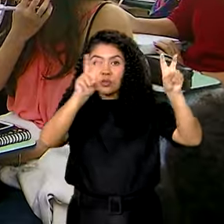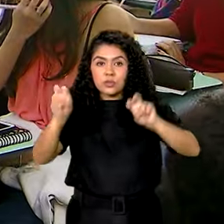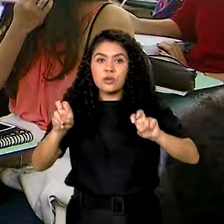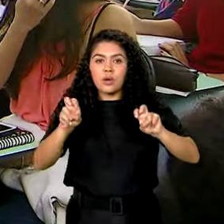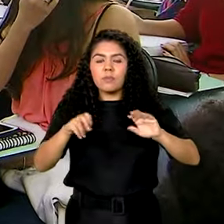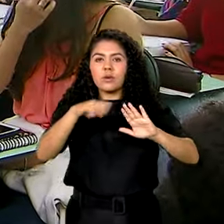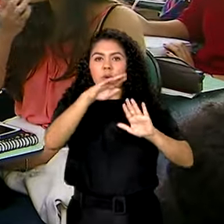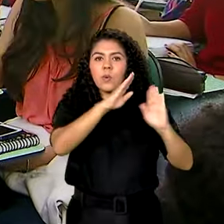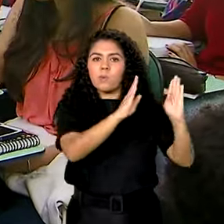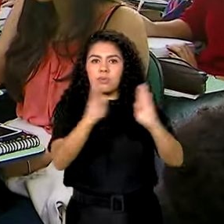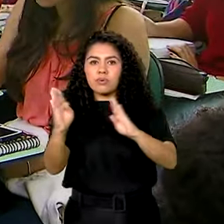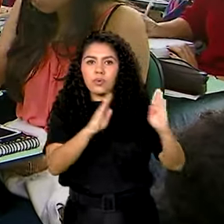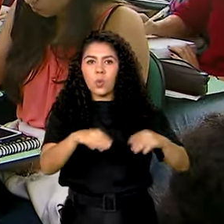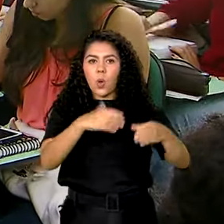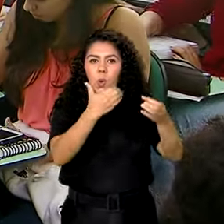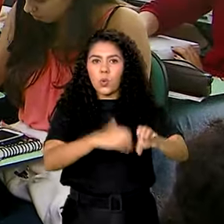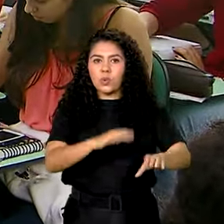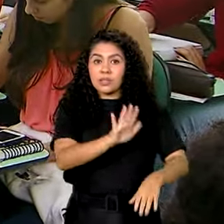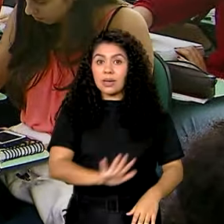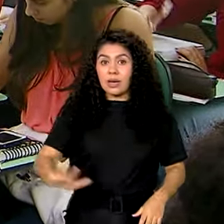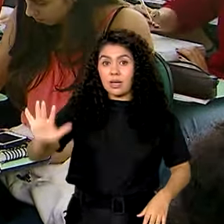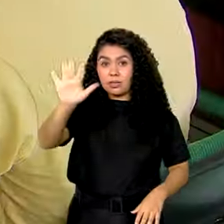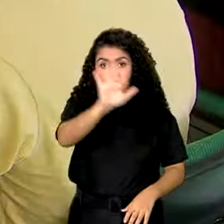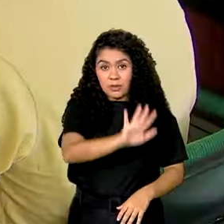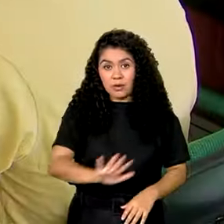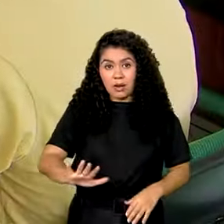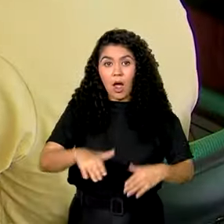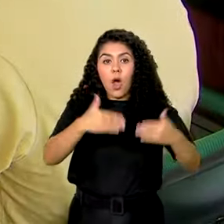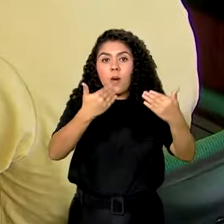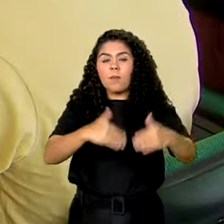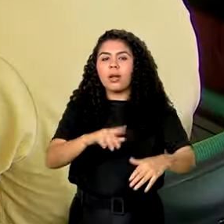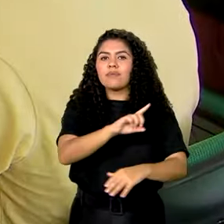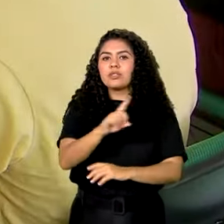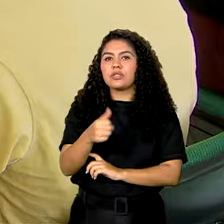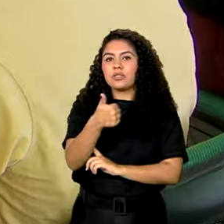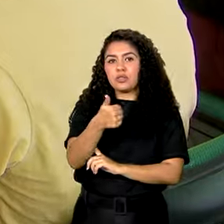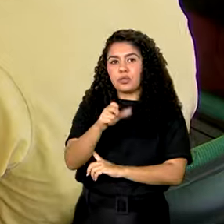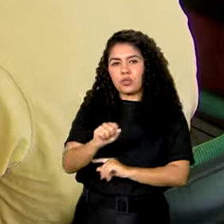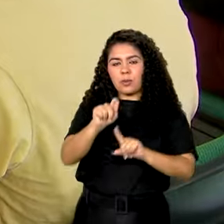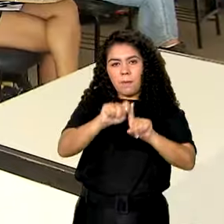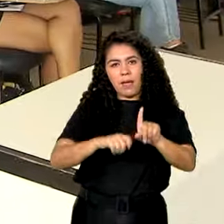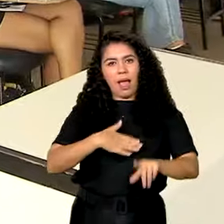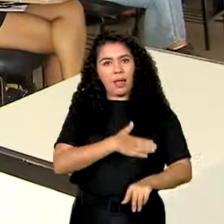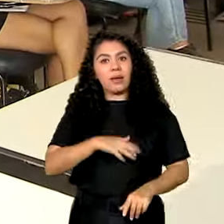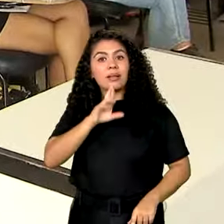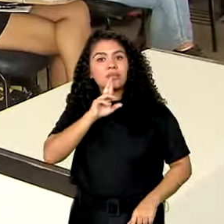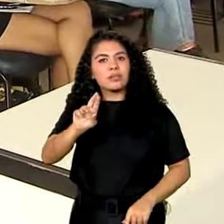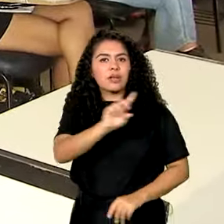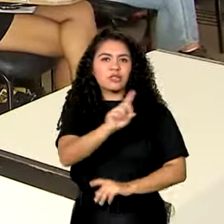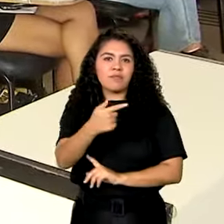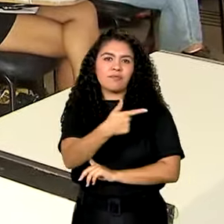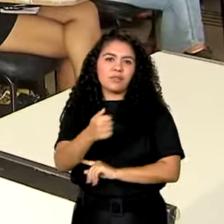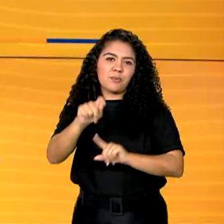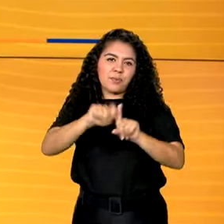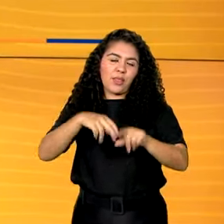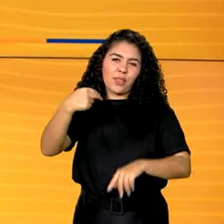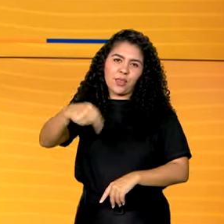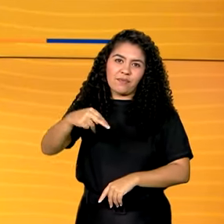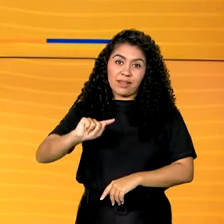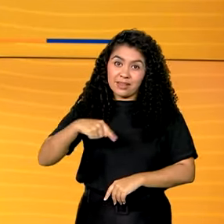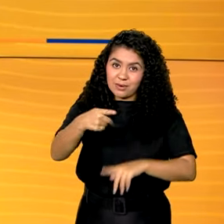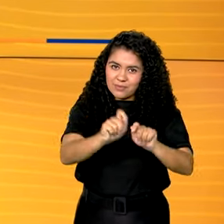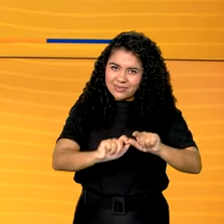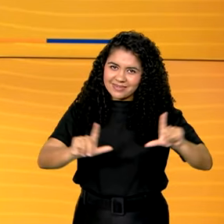cronograma do concurso nacional unificado. Provas serão em 18 de agosto. O resultado sai em 21 de novembro.